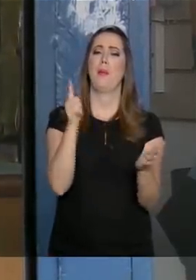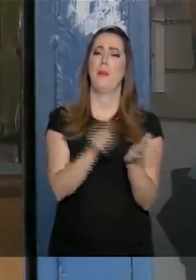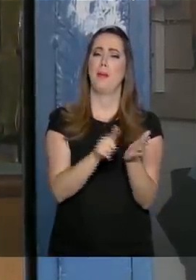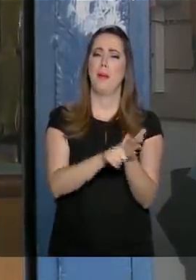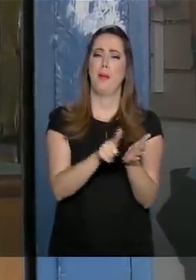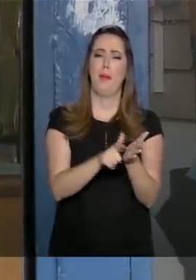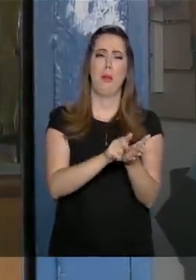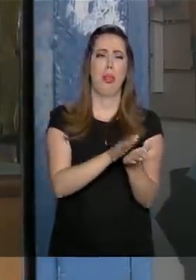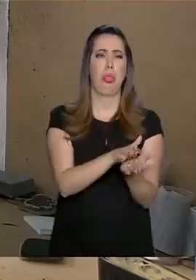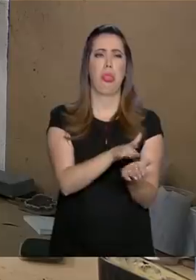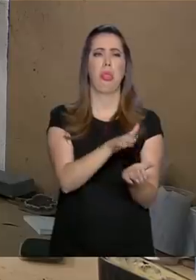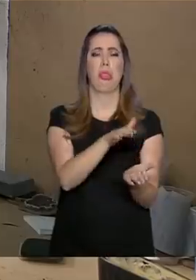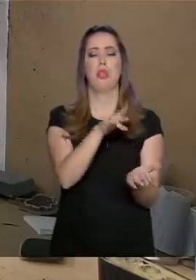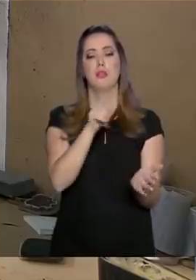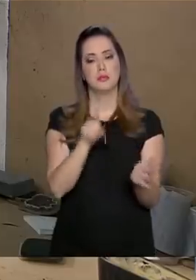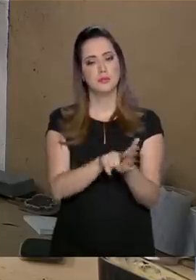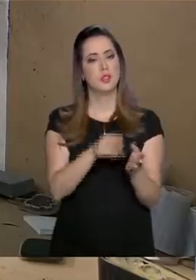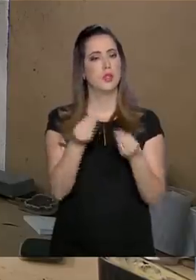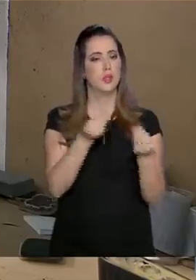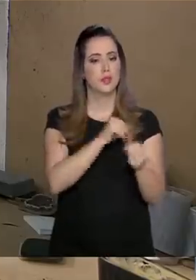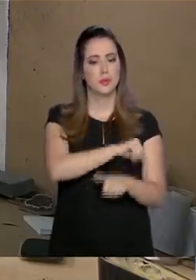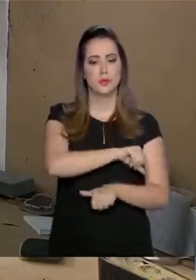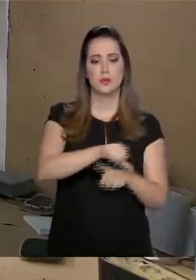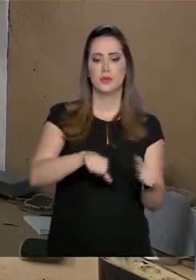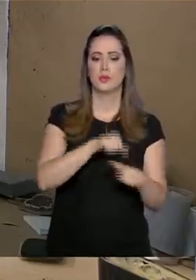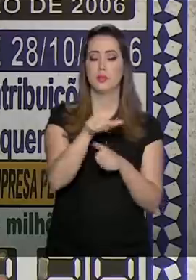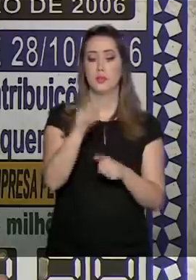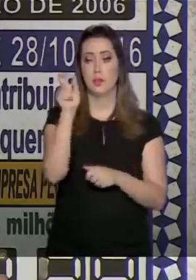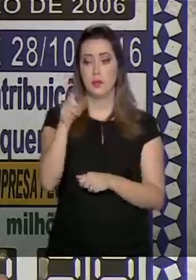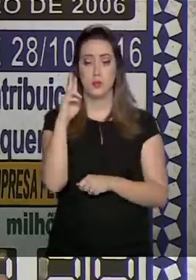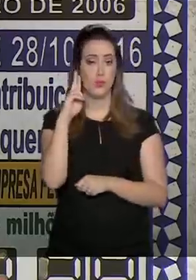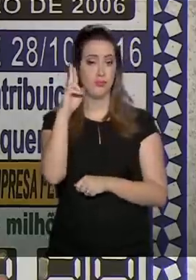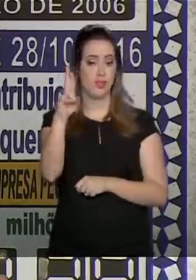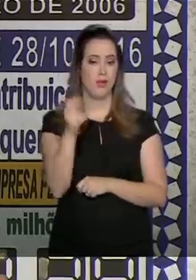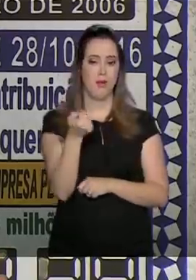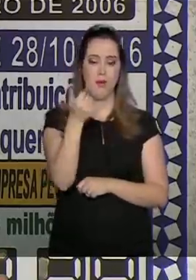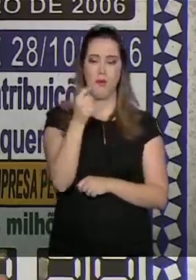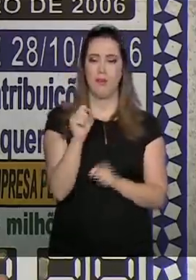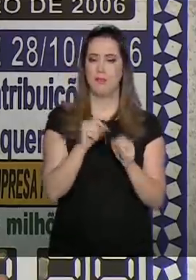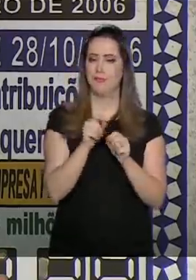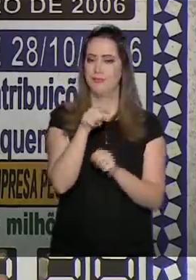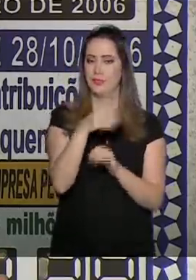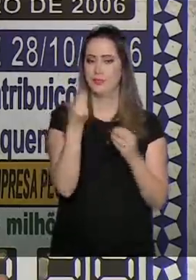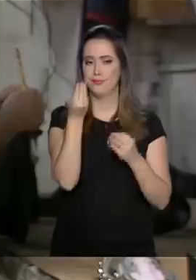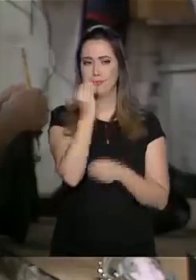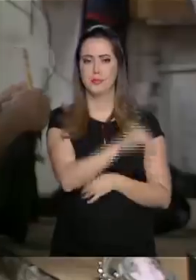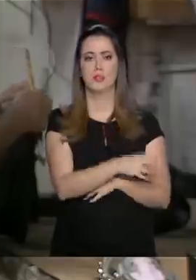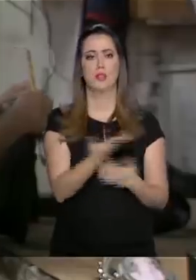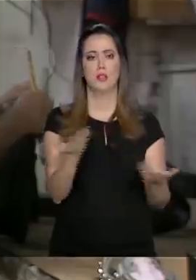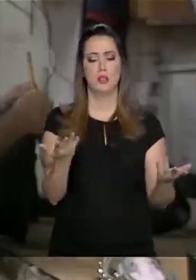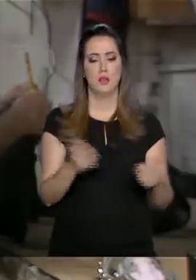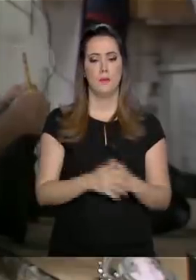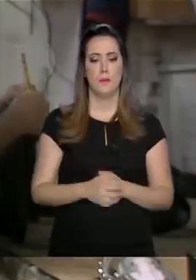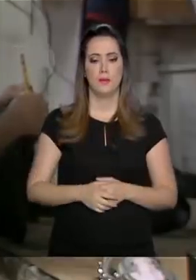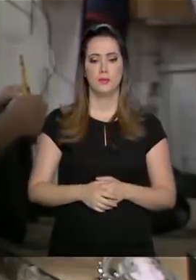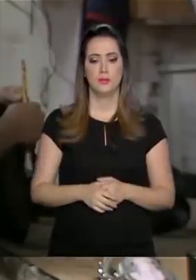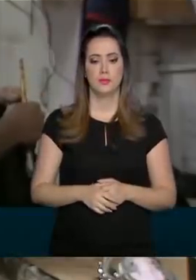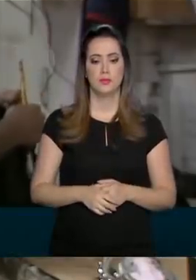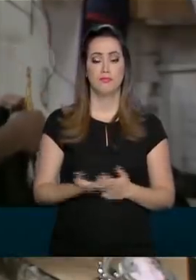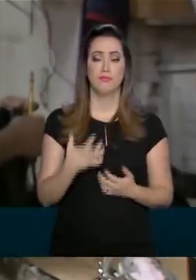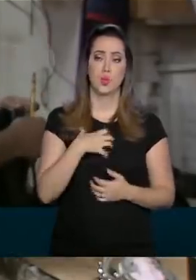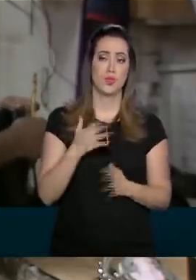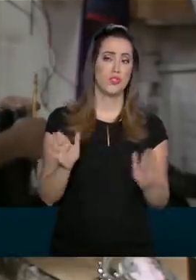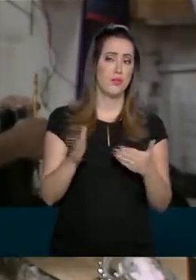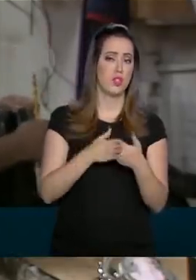procedimentos para realizar a troca de proprietário da empresa quase fez Felipe desistir. Não tenho um desejo de fechar porque eu